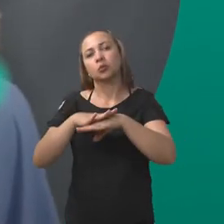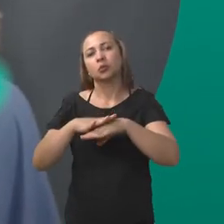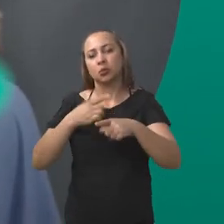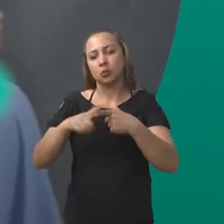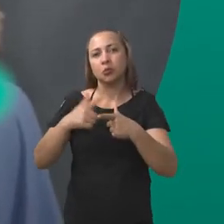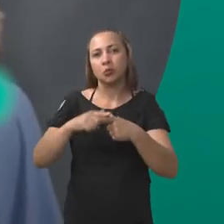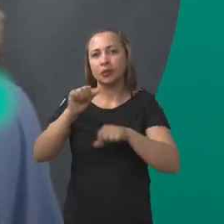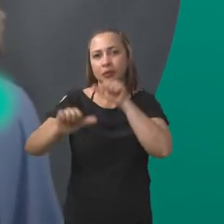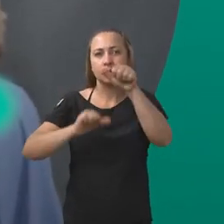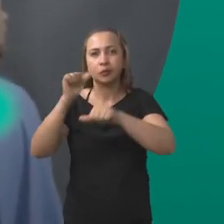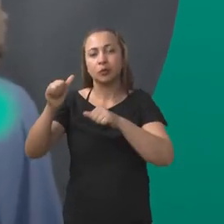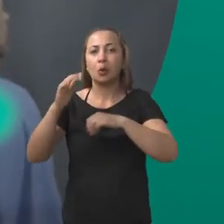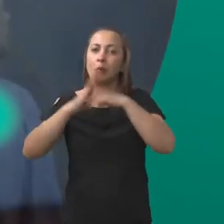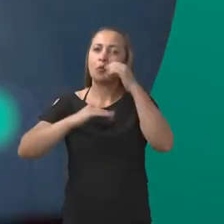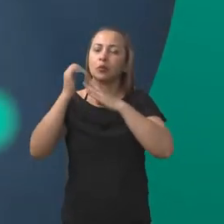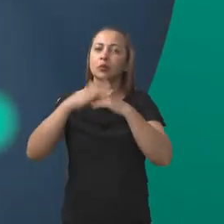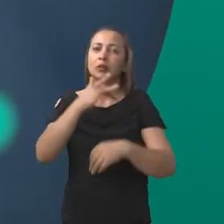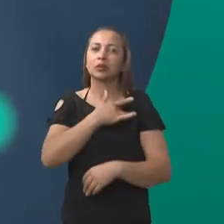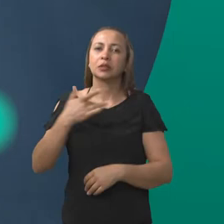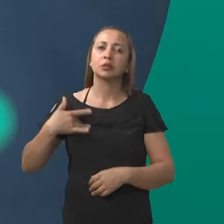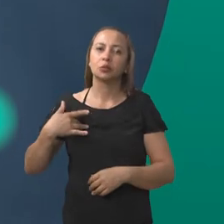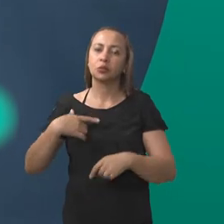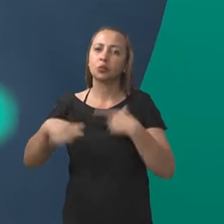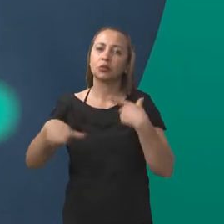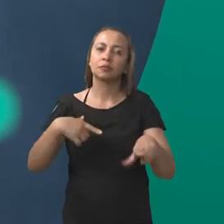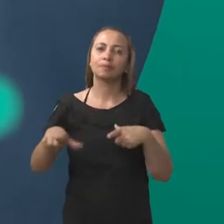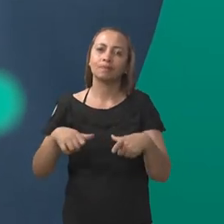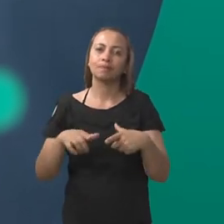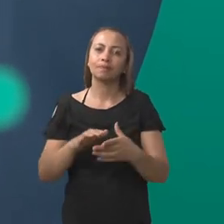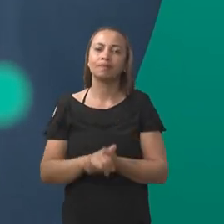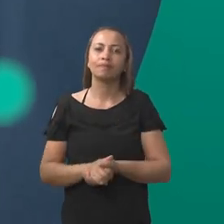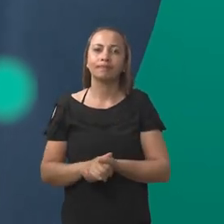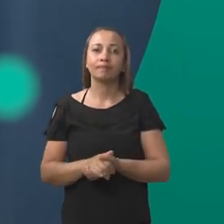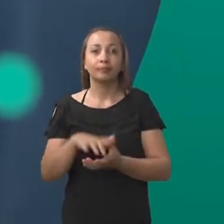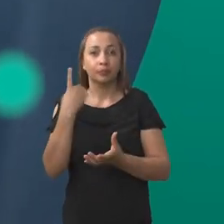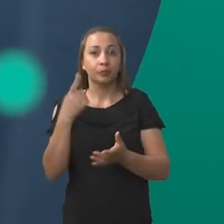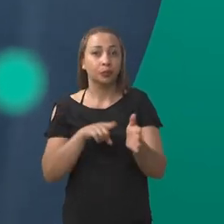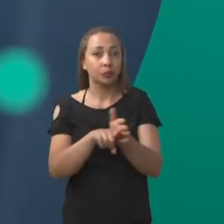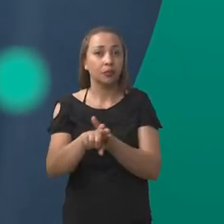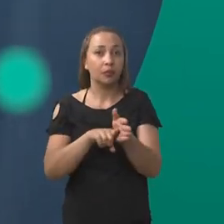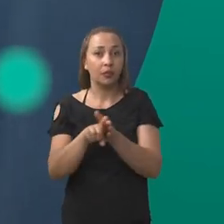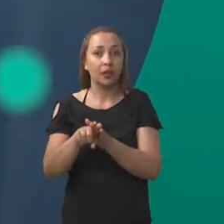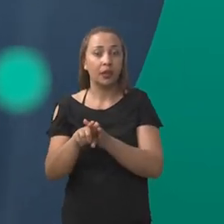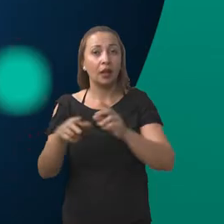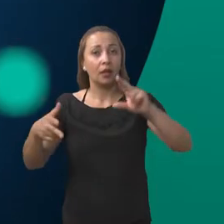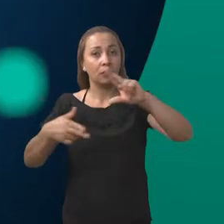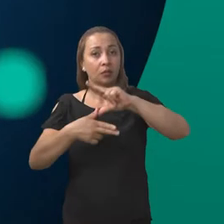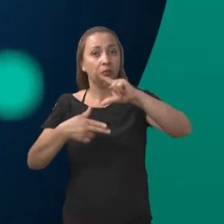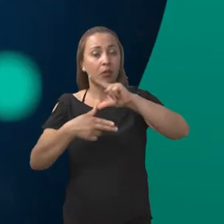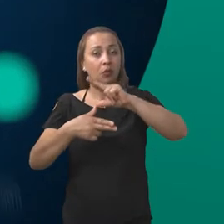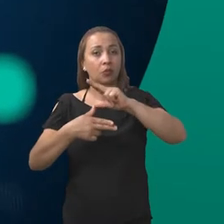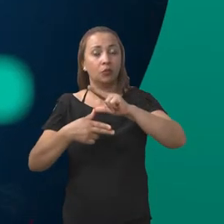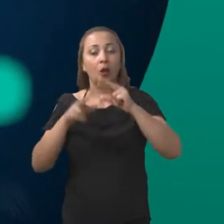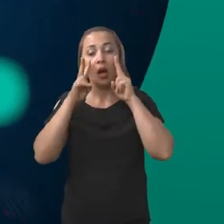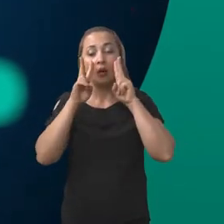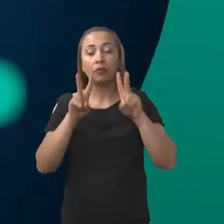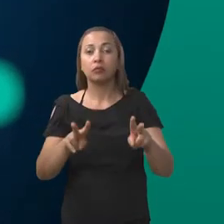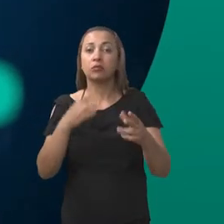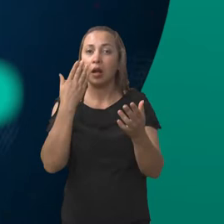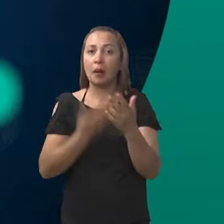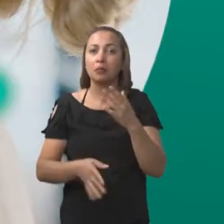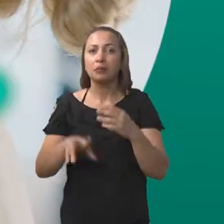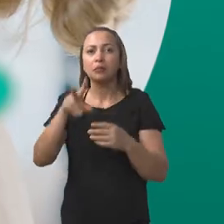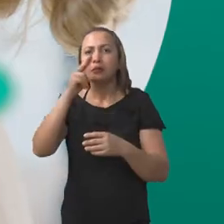um olhar sobre os transtornos desenvolvidos pelos profissionais de saúde no exercício do trabalho. Uma pesquisa da Universidade